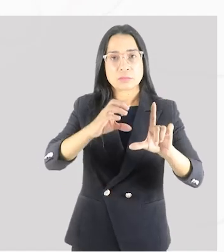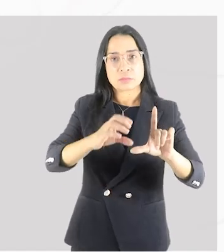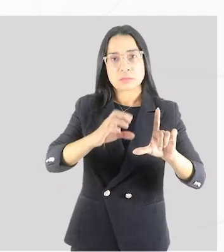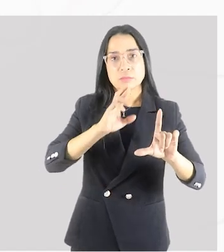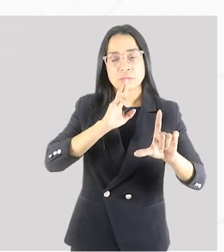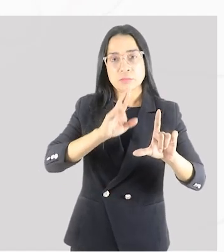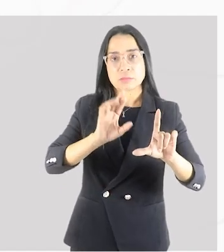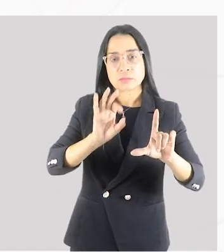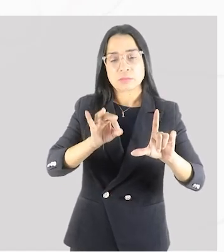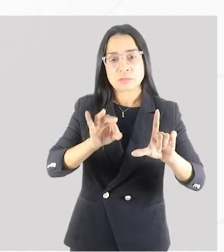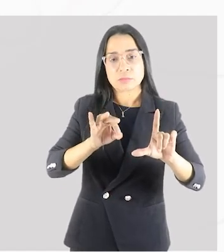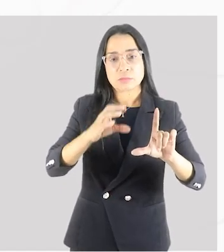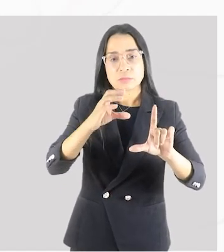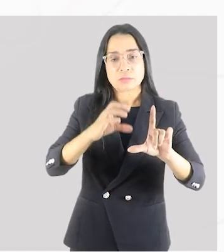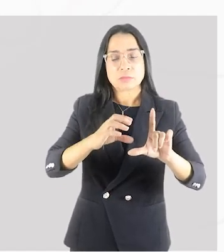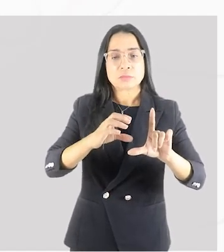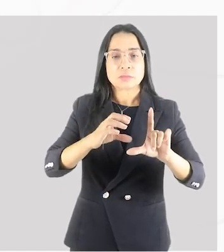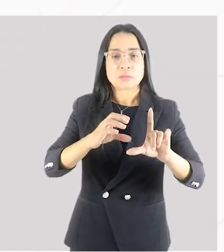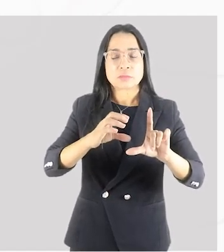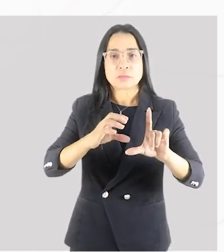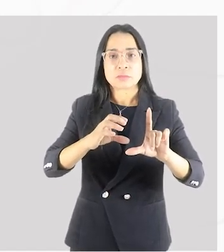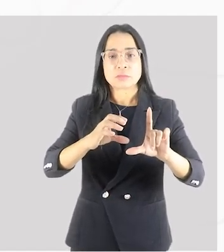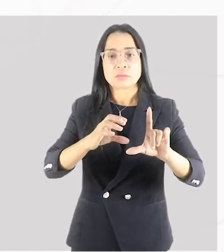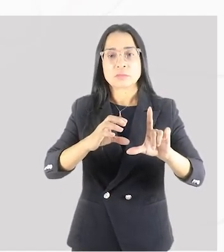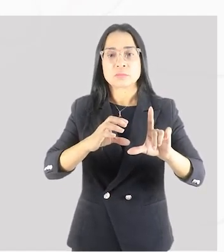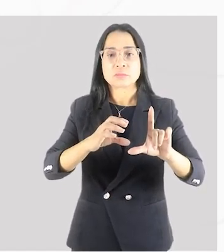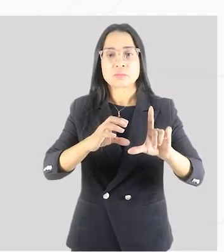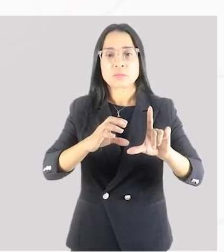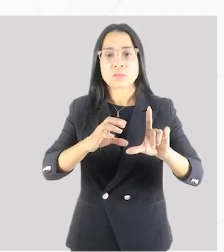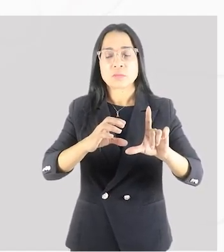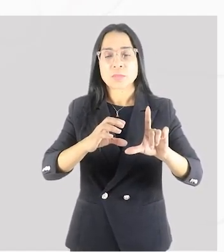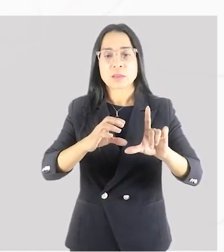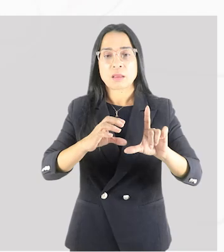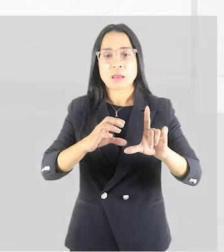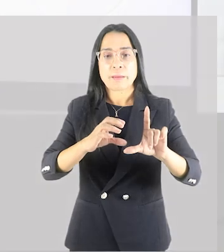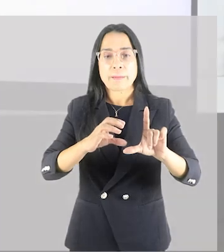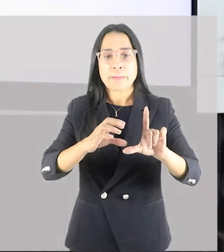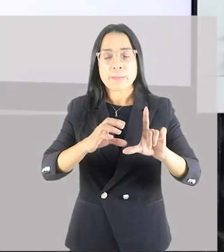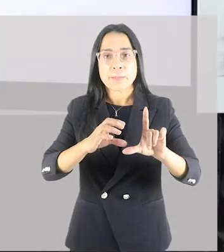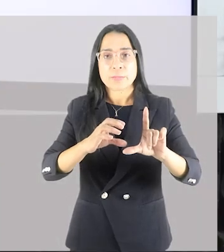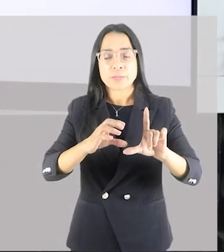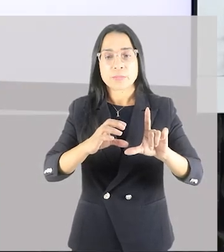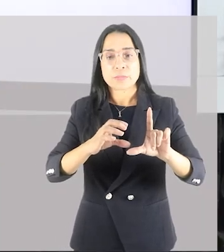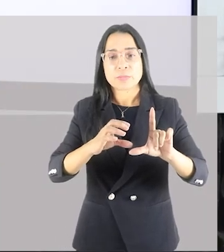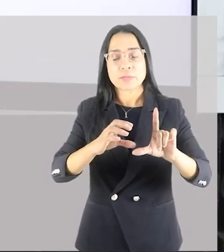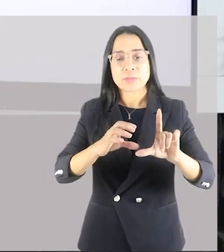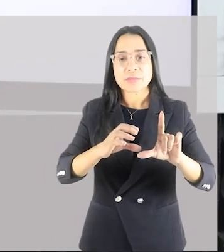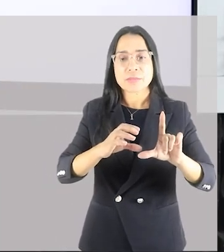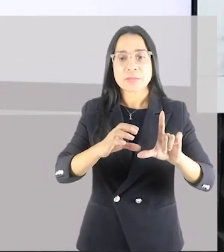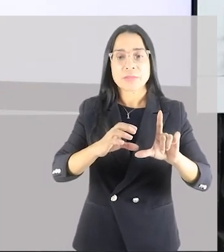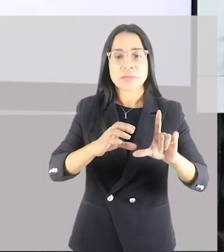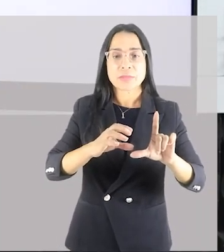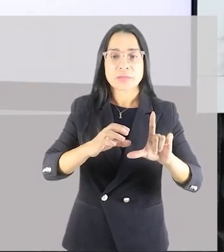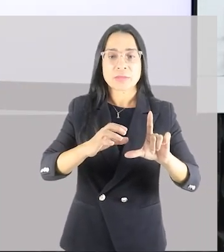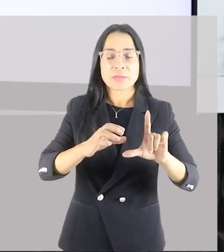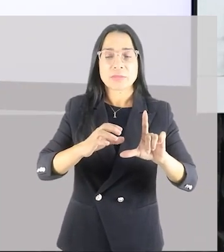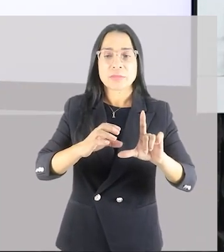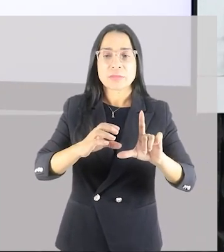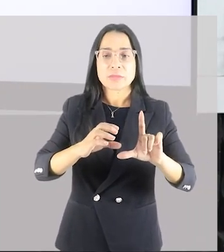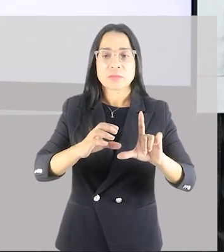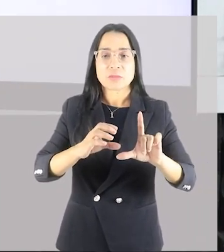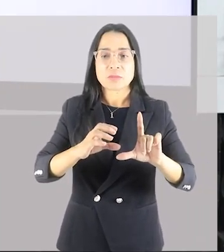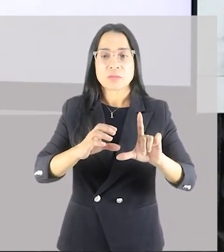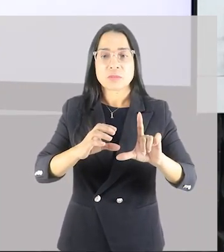faz parte da sequência do princípio da adaptação. O estímulo que vai buscar fazer a quebra da